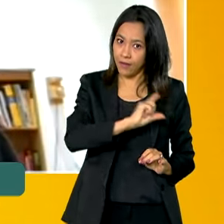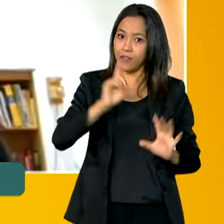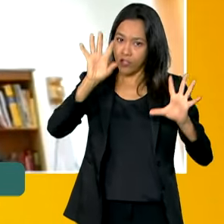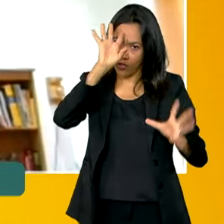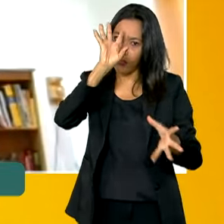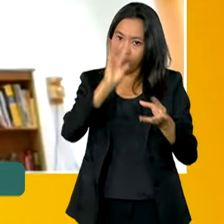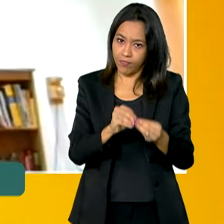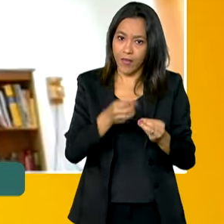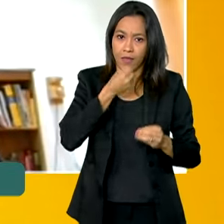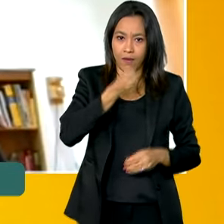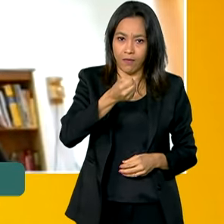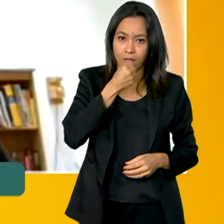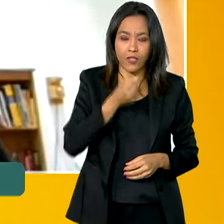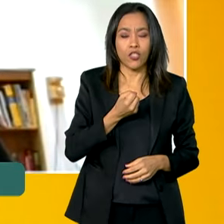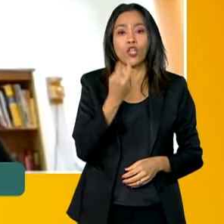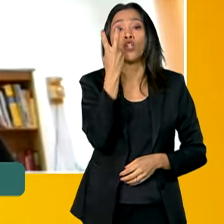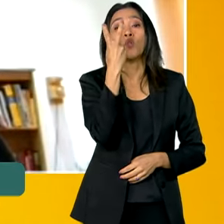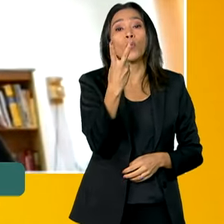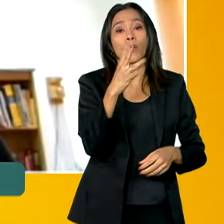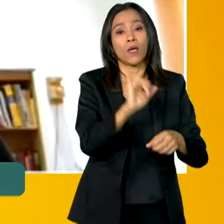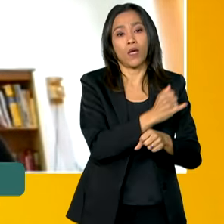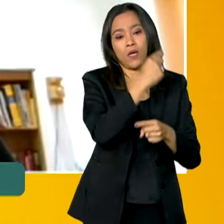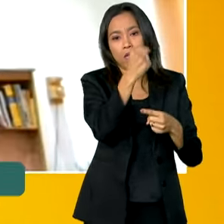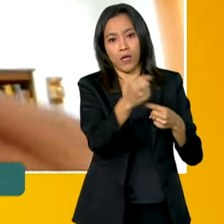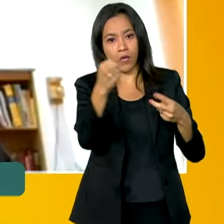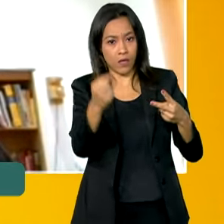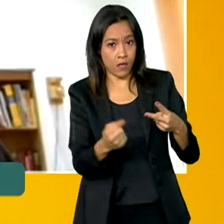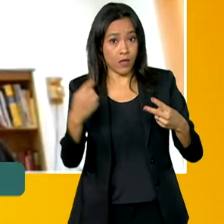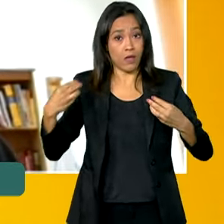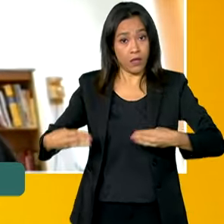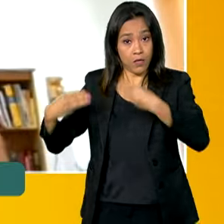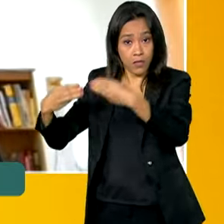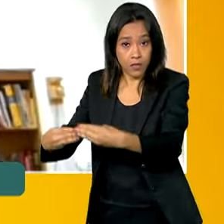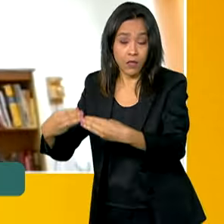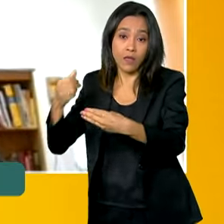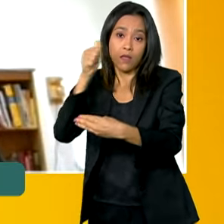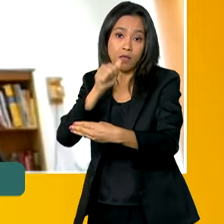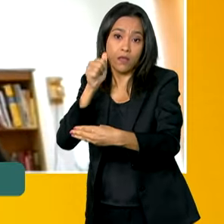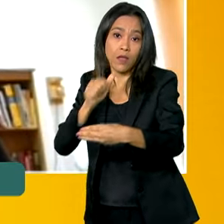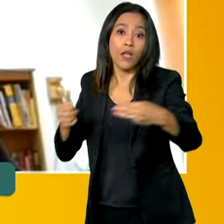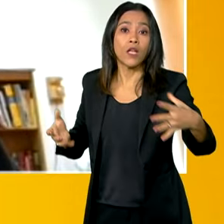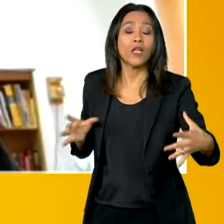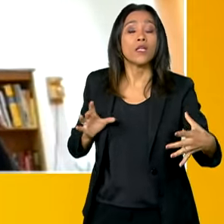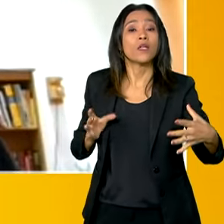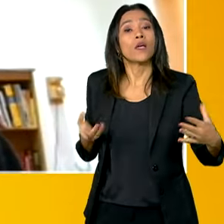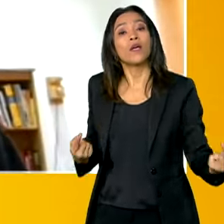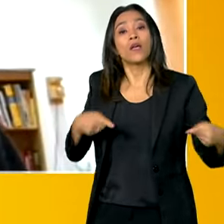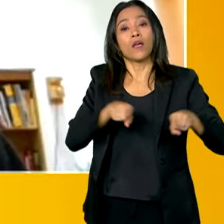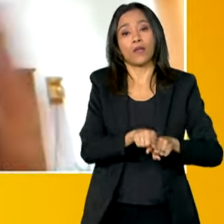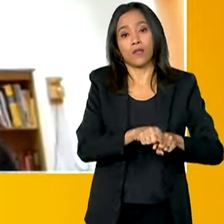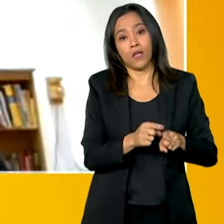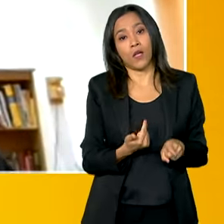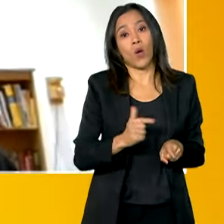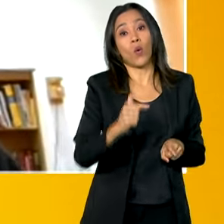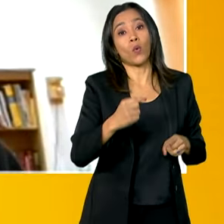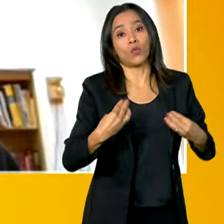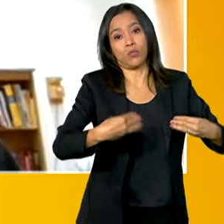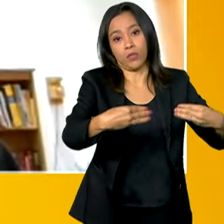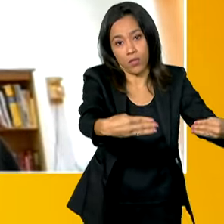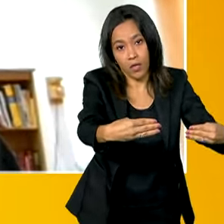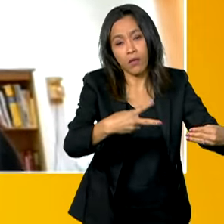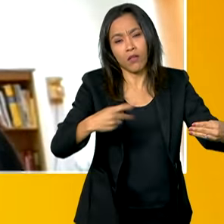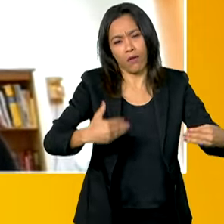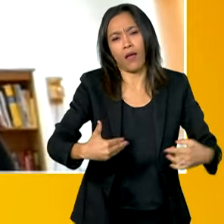finalizar, eu queria destacar mais duas ações do Ministério das Mulheres, em conjunto e combinadamente com outros ministérios, que deverão ser